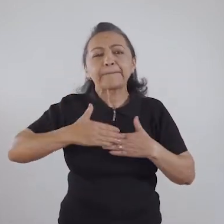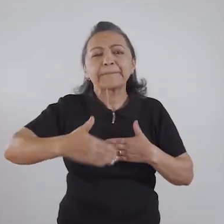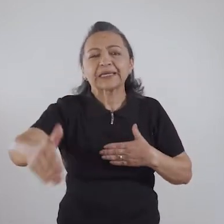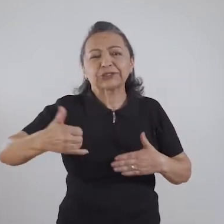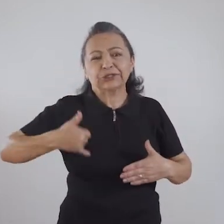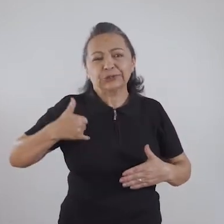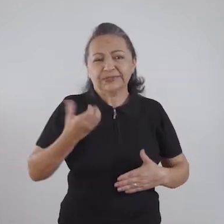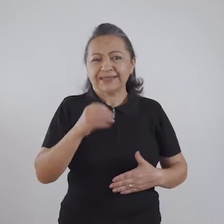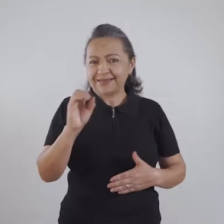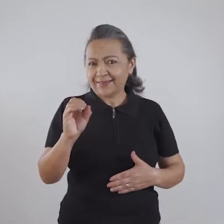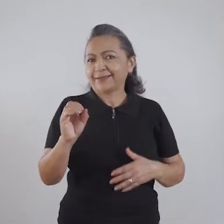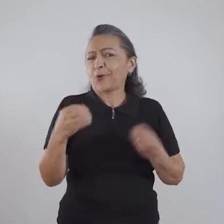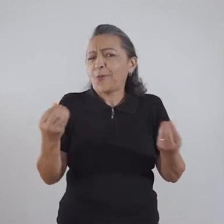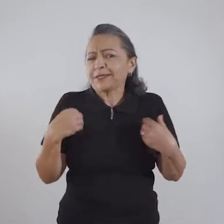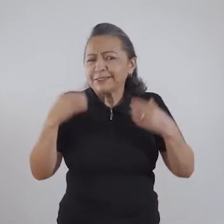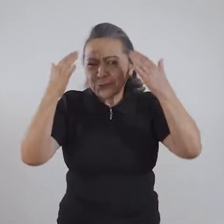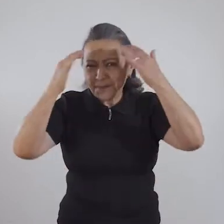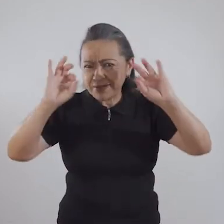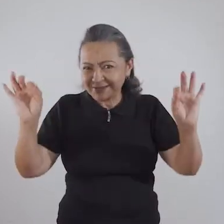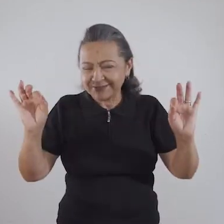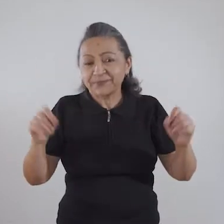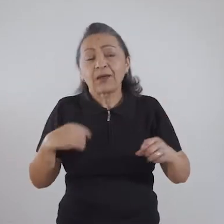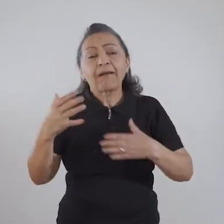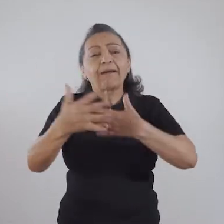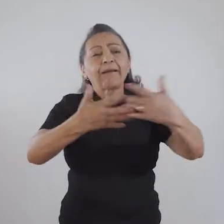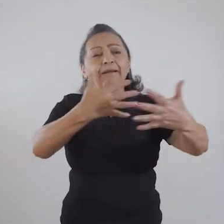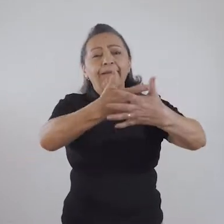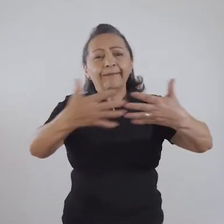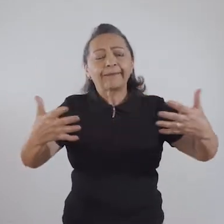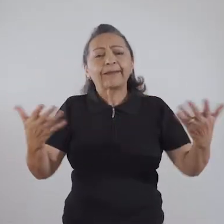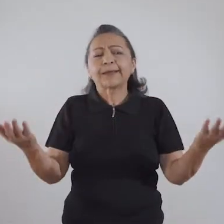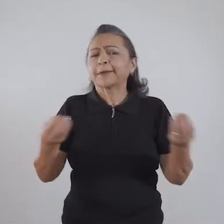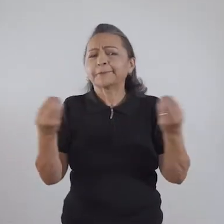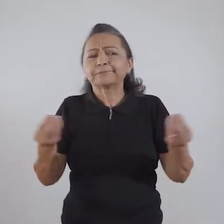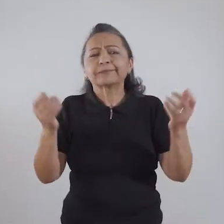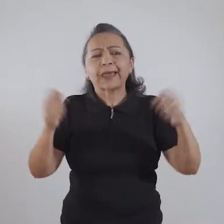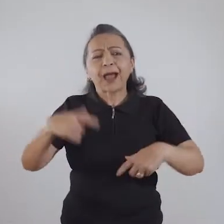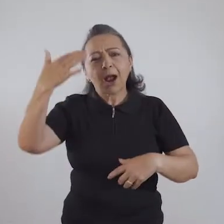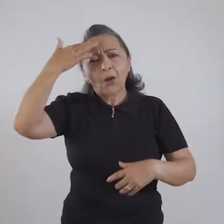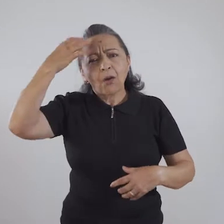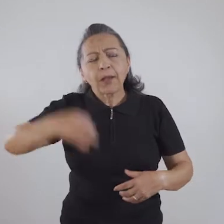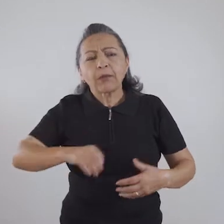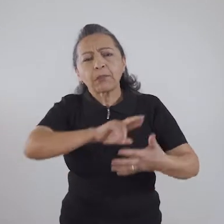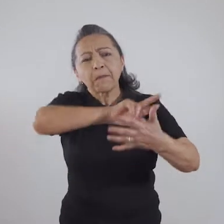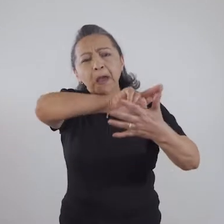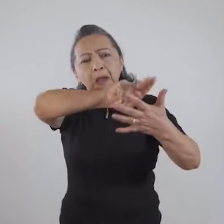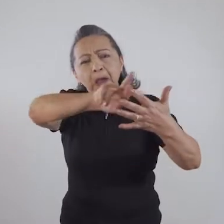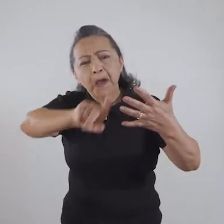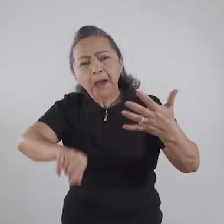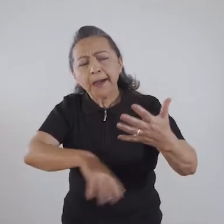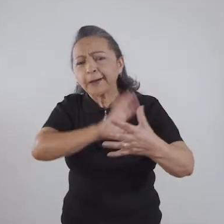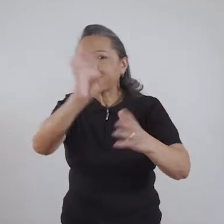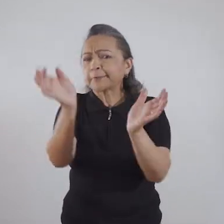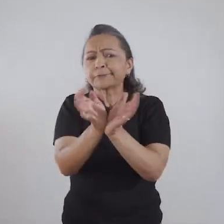A sexualidade a gente pode compreendê-la como um conjunto de comportamentos, um conjunto